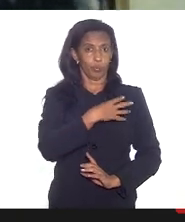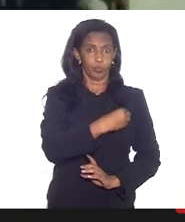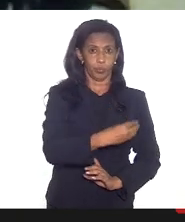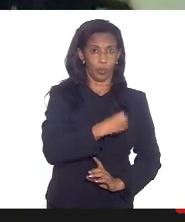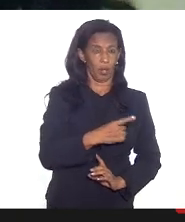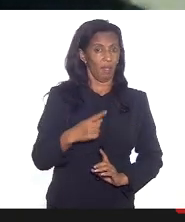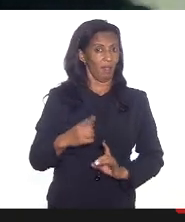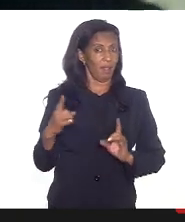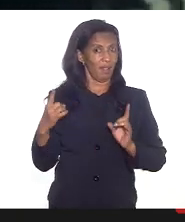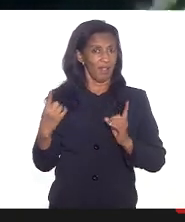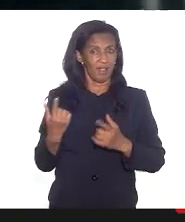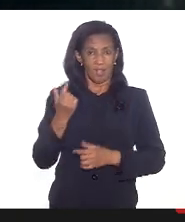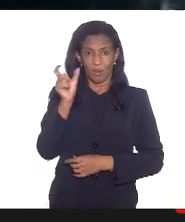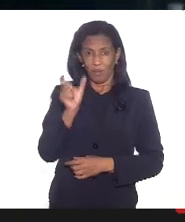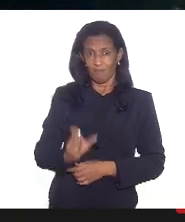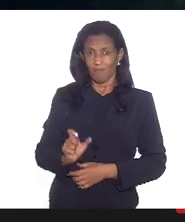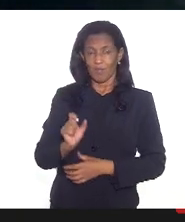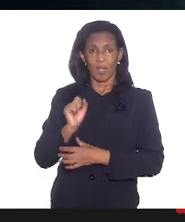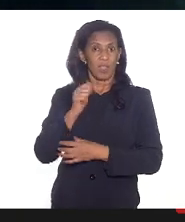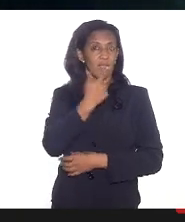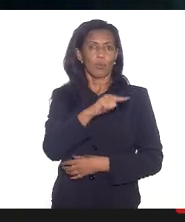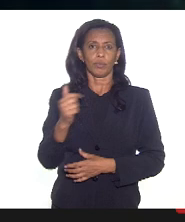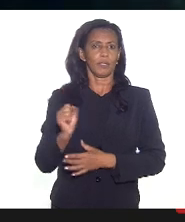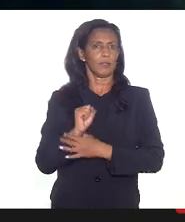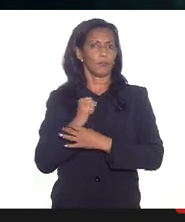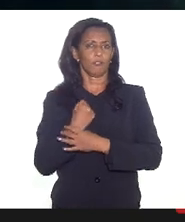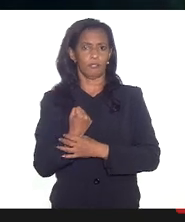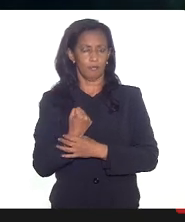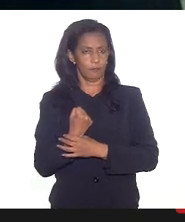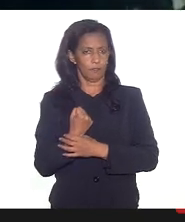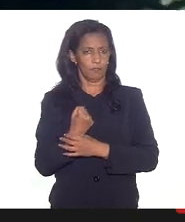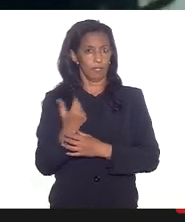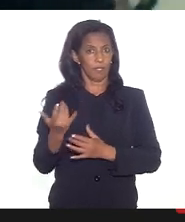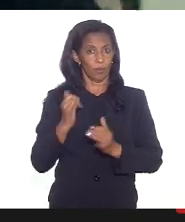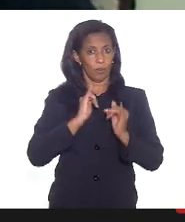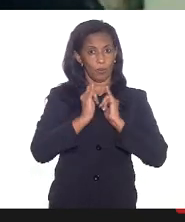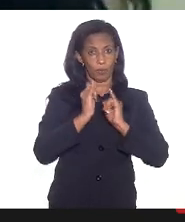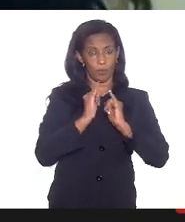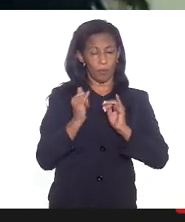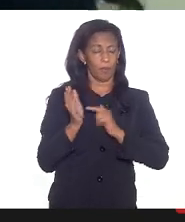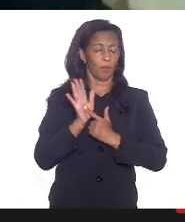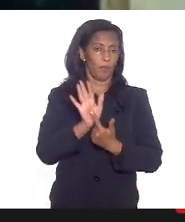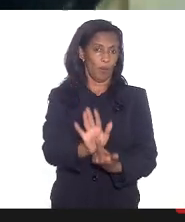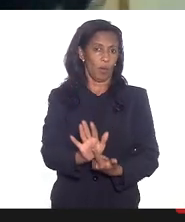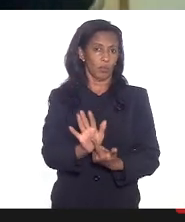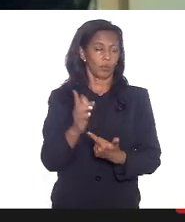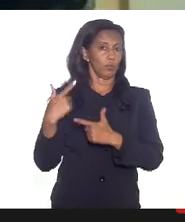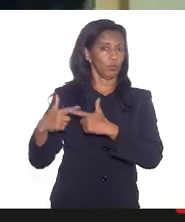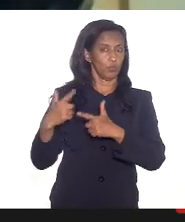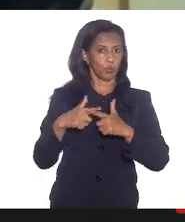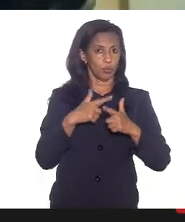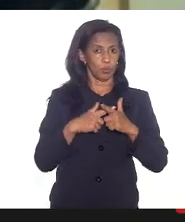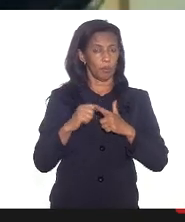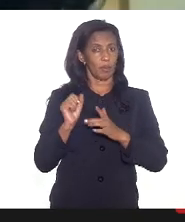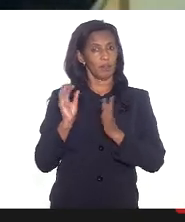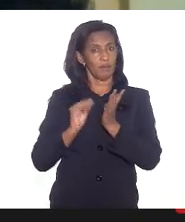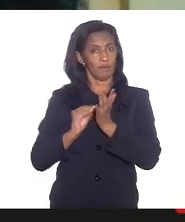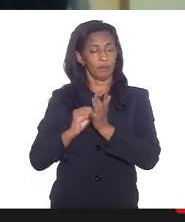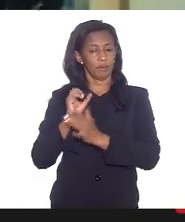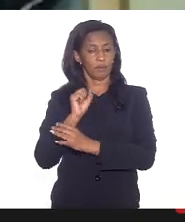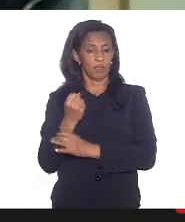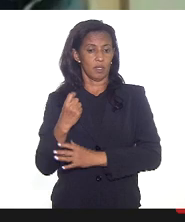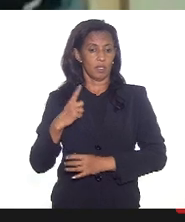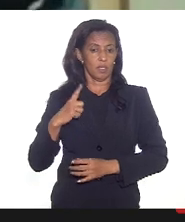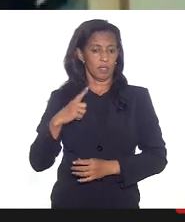absolutamente insegura né e os dados demonstram a gravidade dessa insegurança se eu tenho